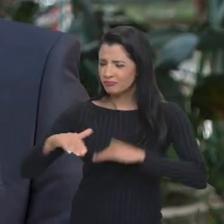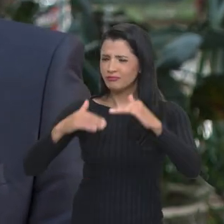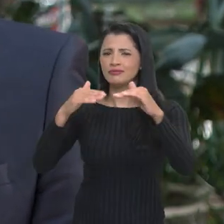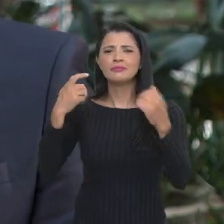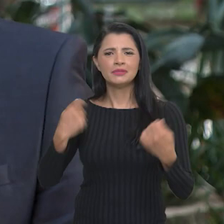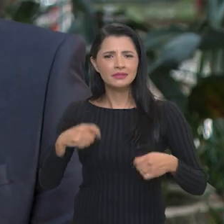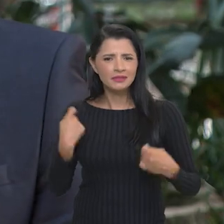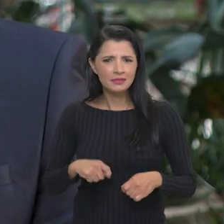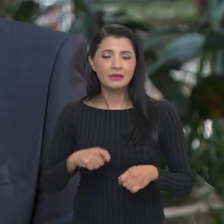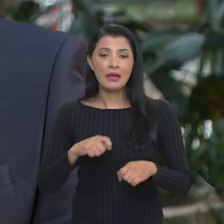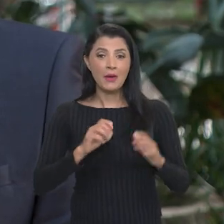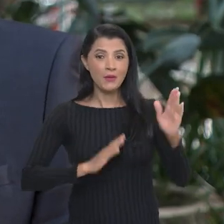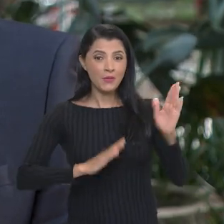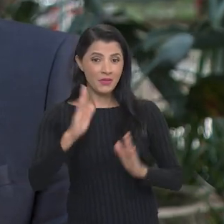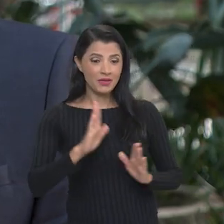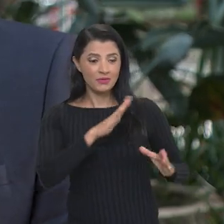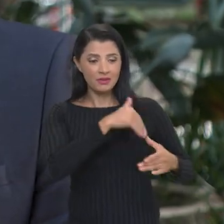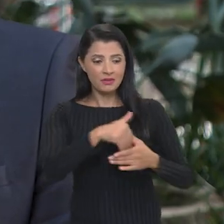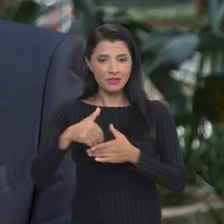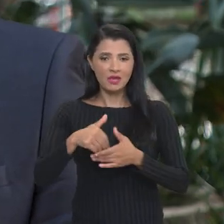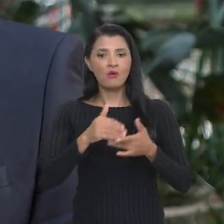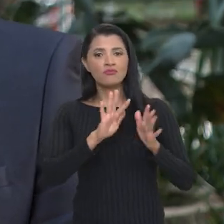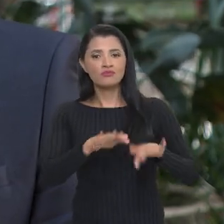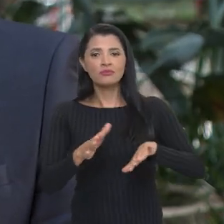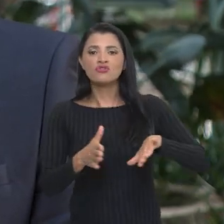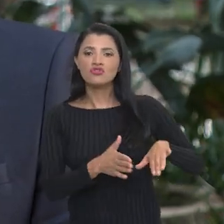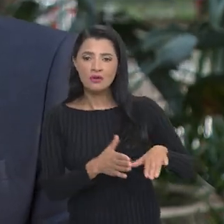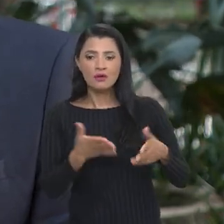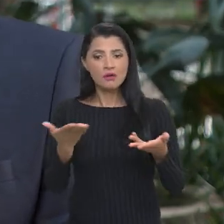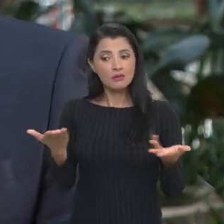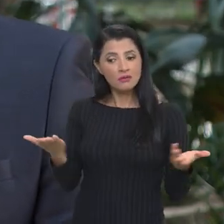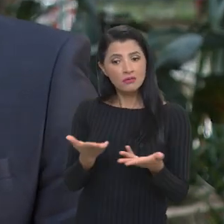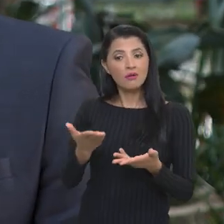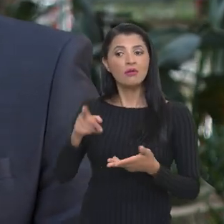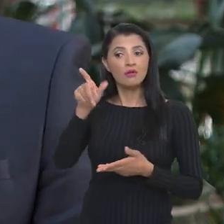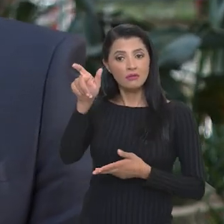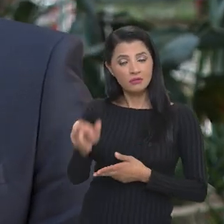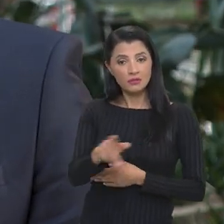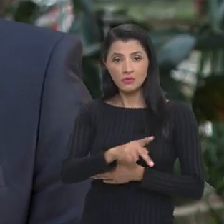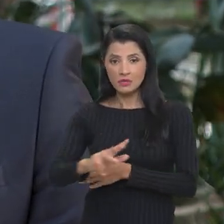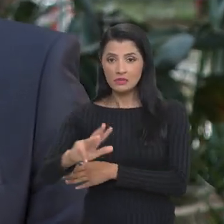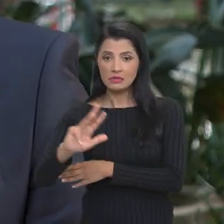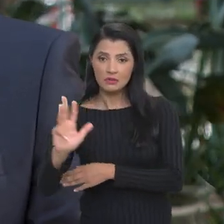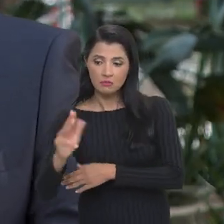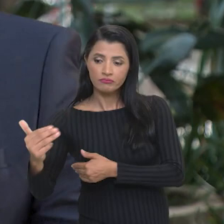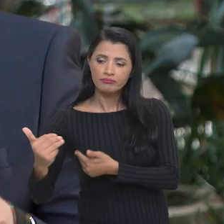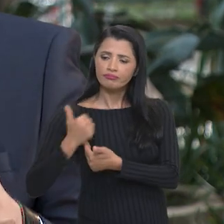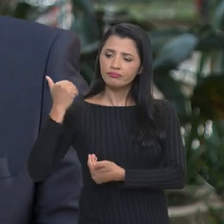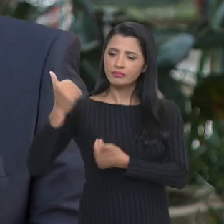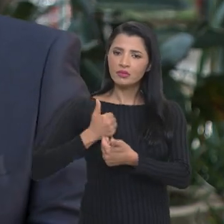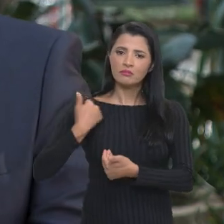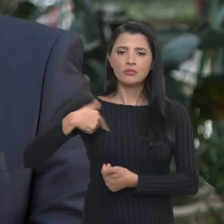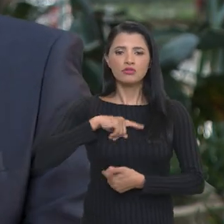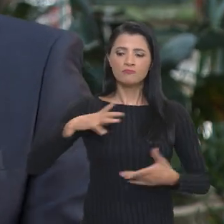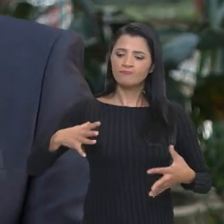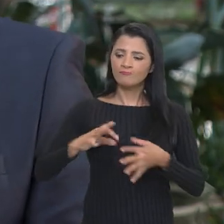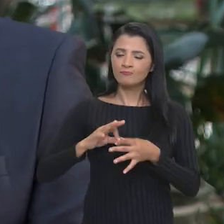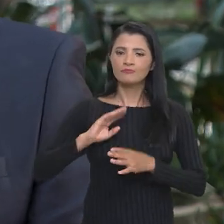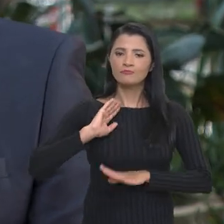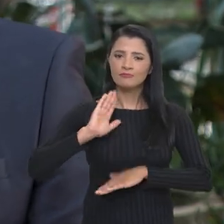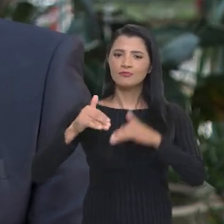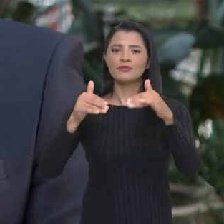e agora nós queremos, sob a orientação do presidente Lula, a união para fazer essa reconstrução. E a Conab está justamente